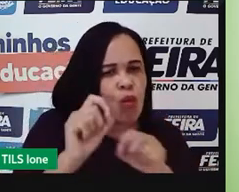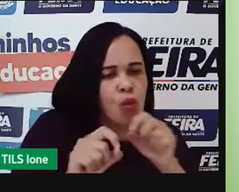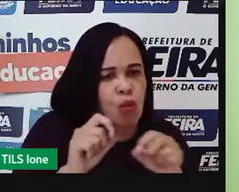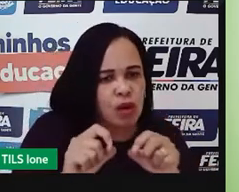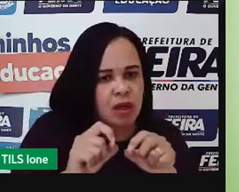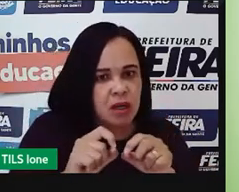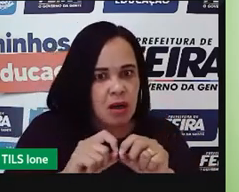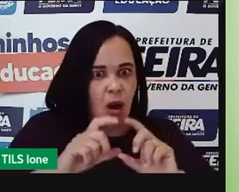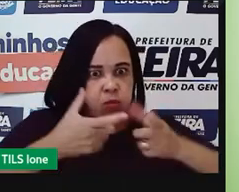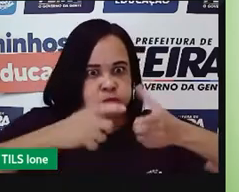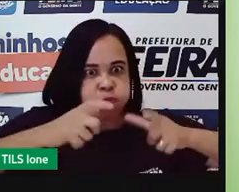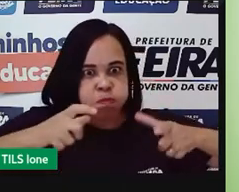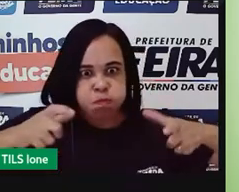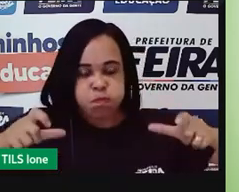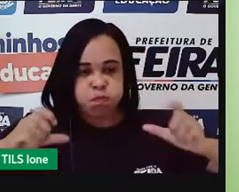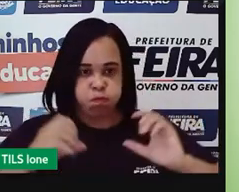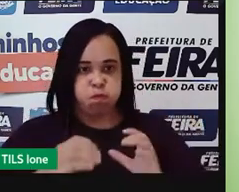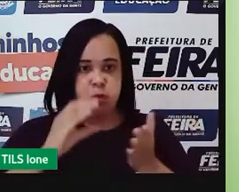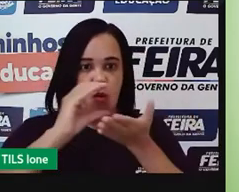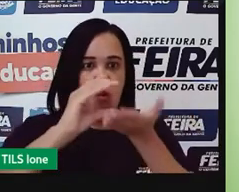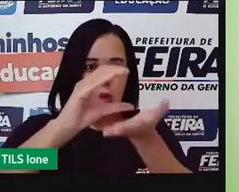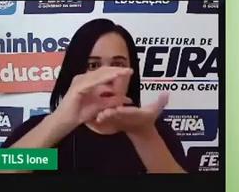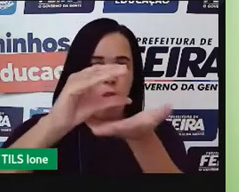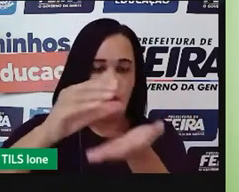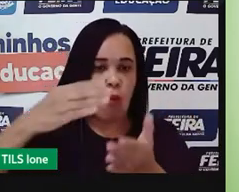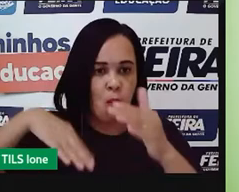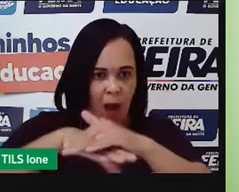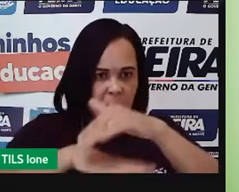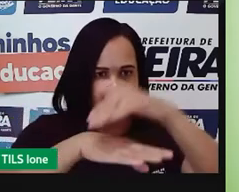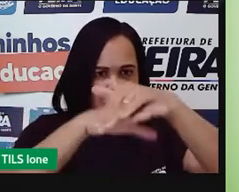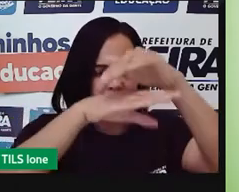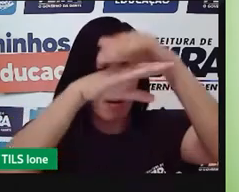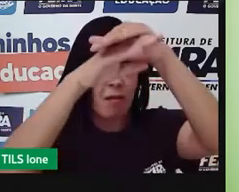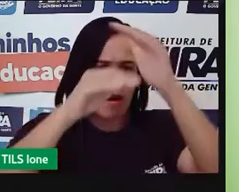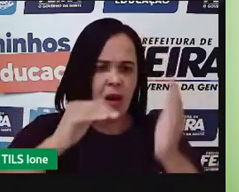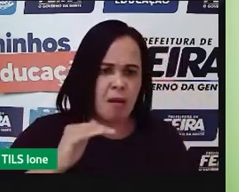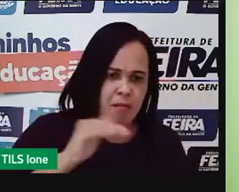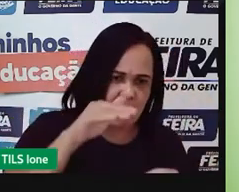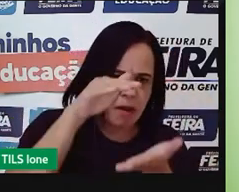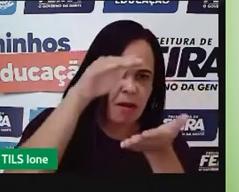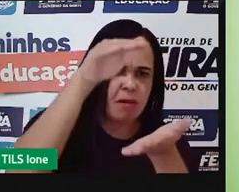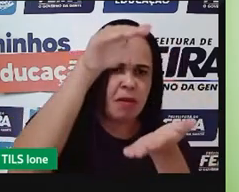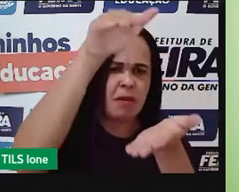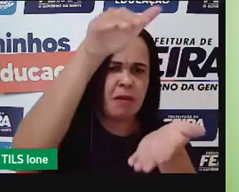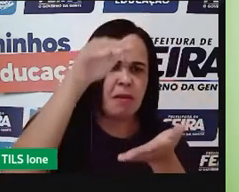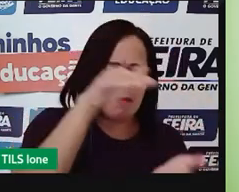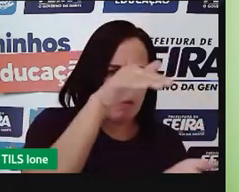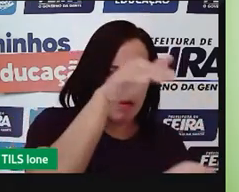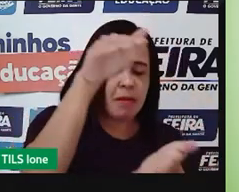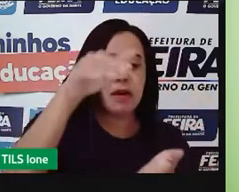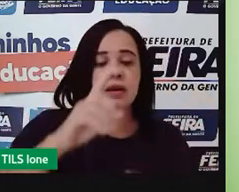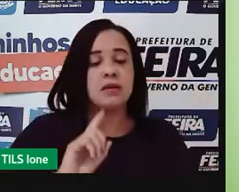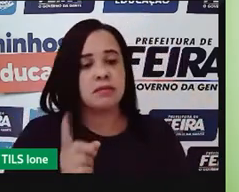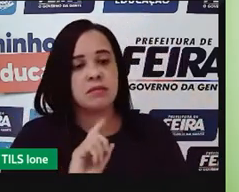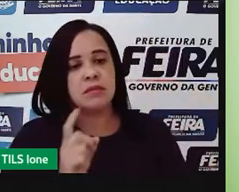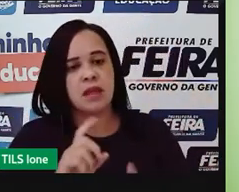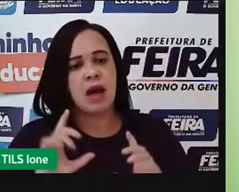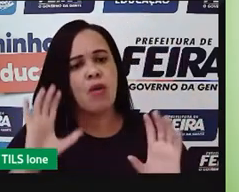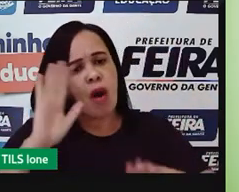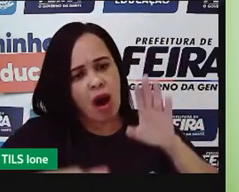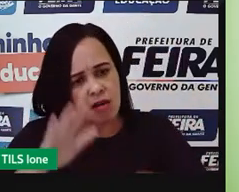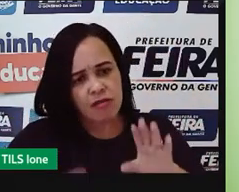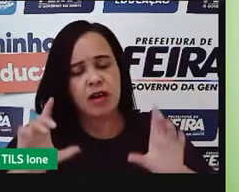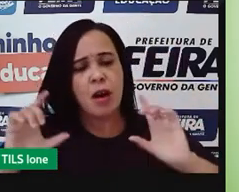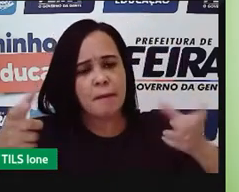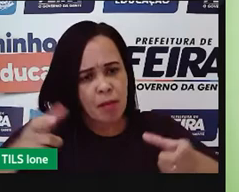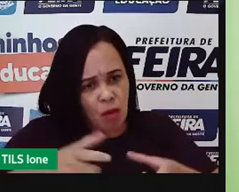produz muito, porque ela também está muito ligada à questão de, né, de ter a chuva, de ter o